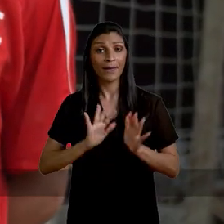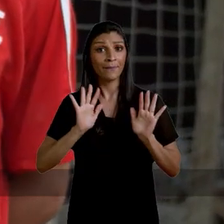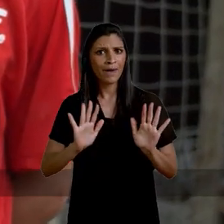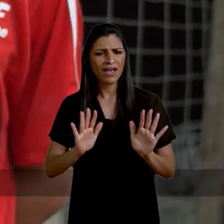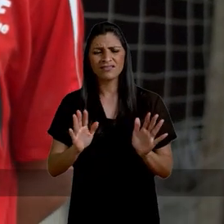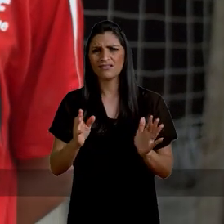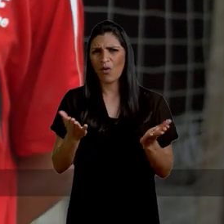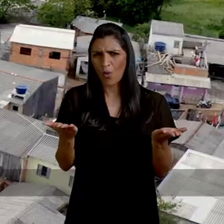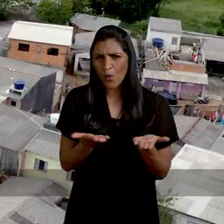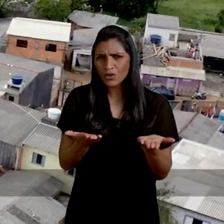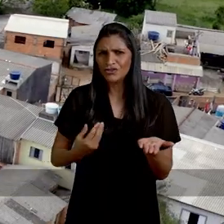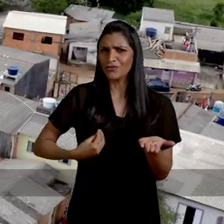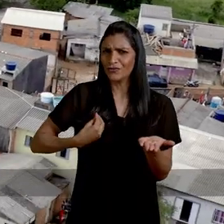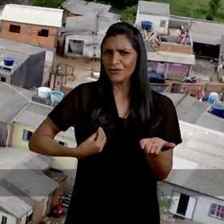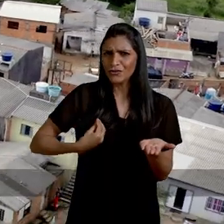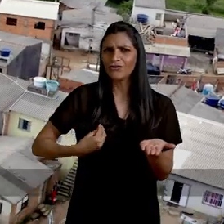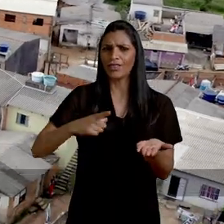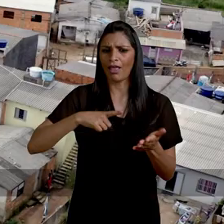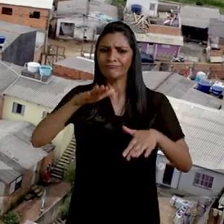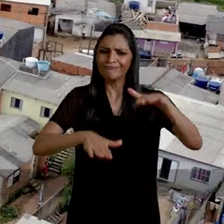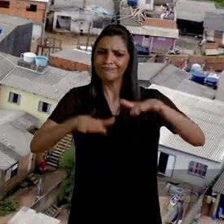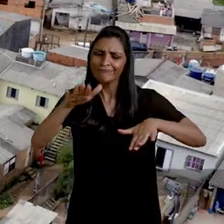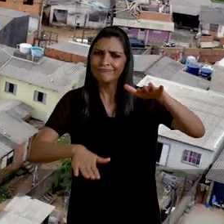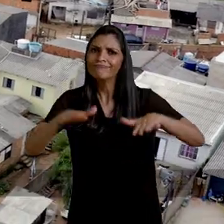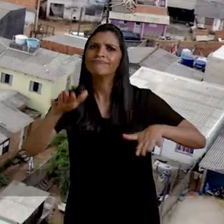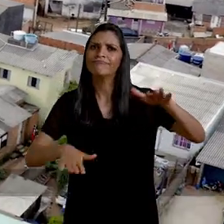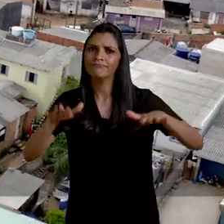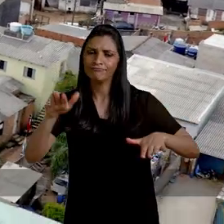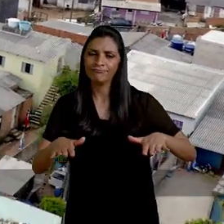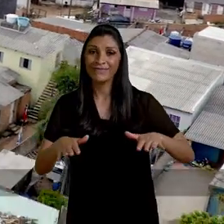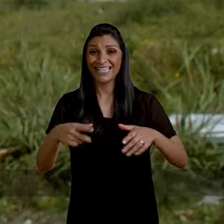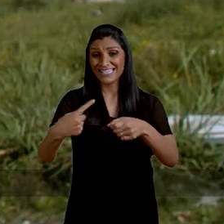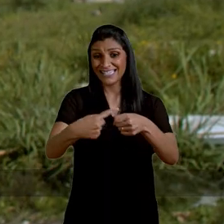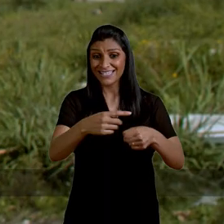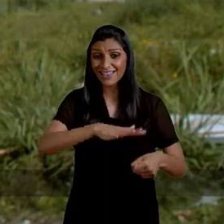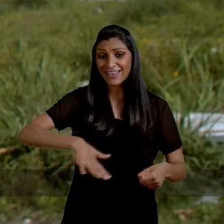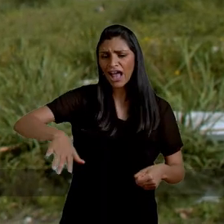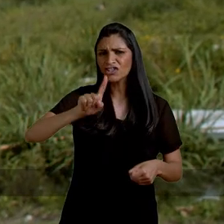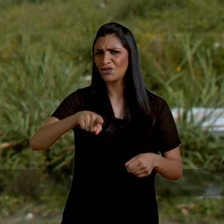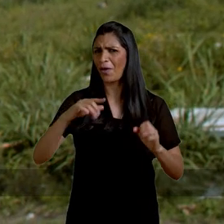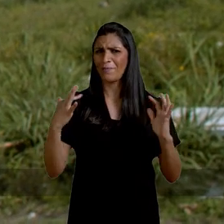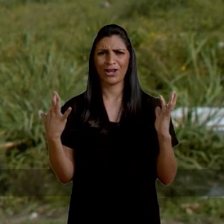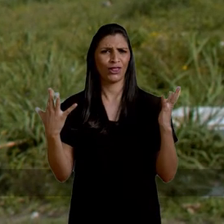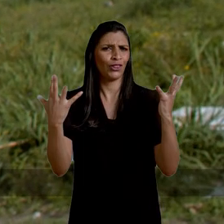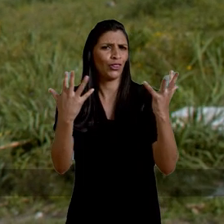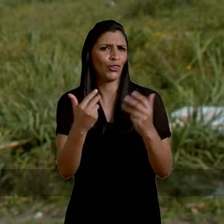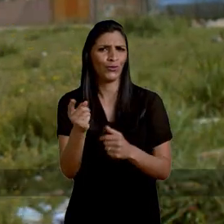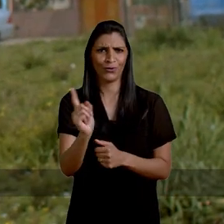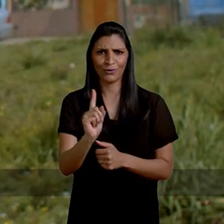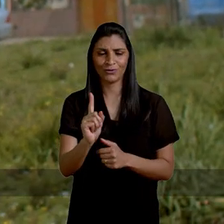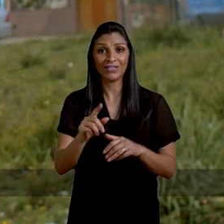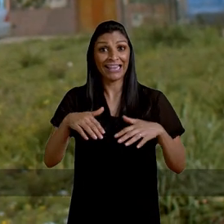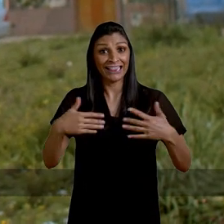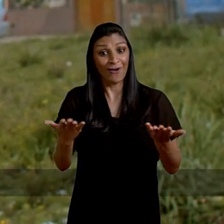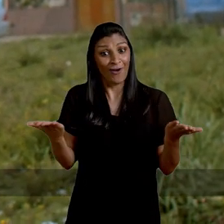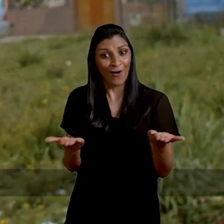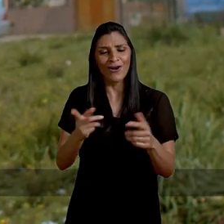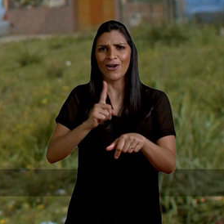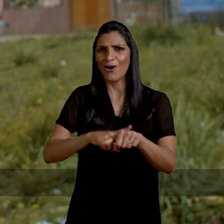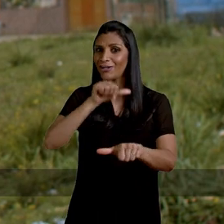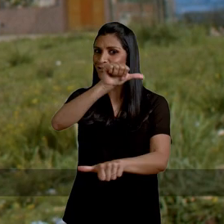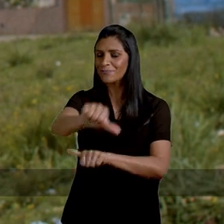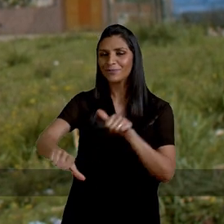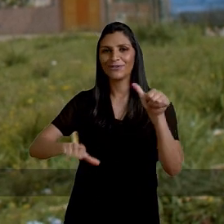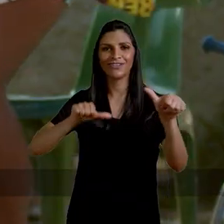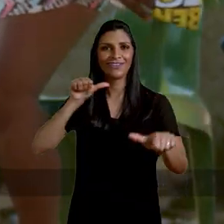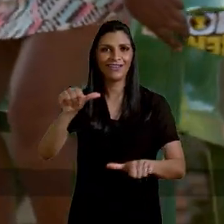Mas não é de hoje que a gente convive com o vírus da desigualdade. Nossa cidade não é para todos e para todas. Agora é